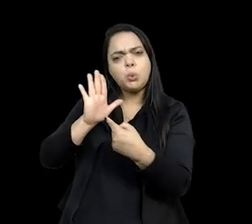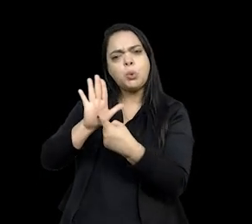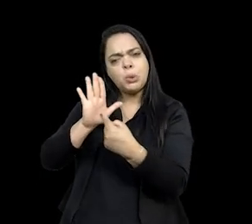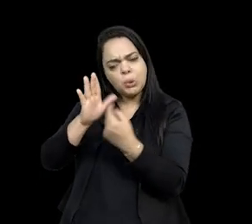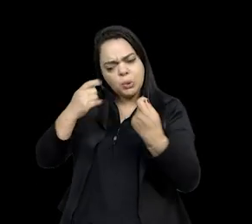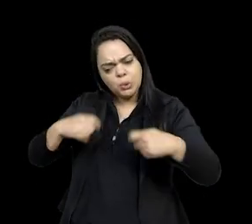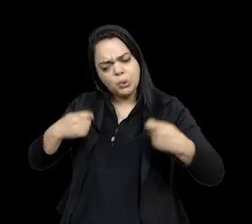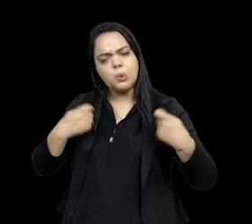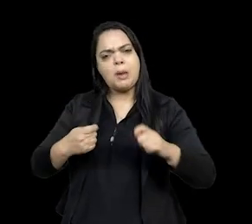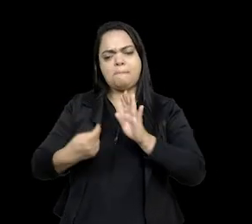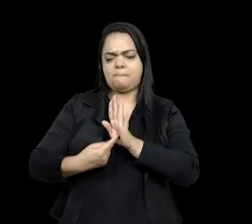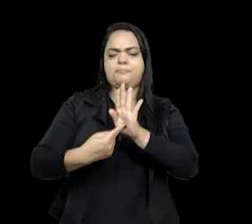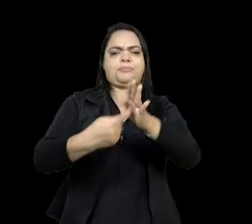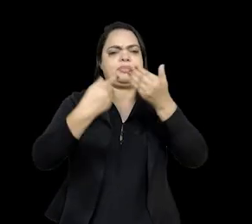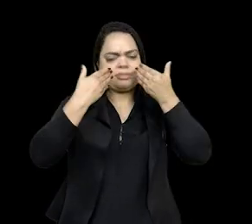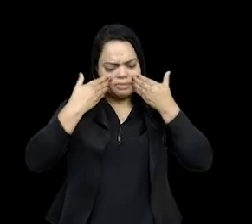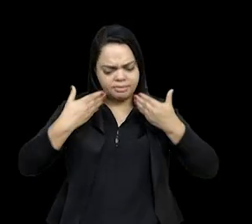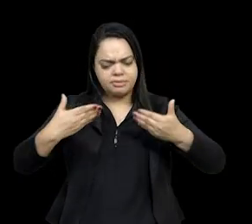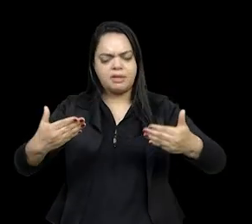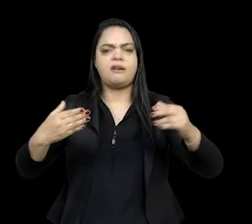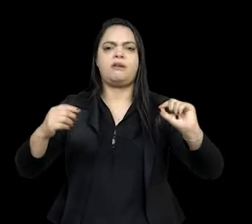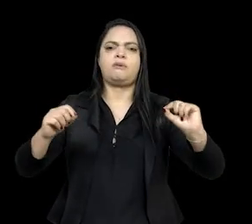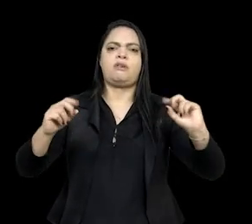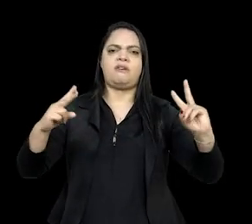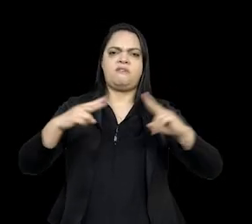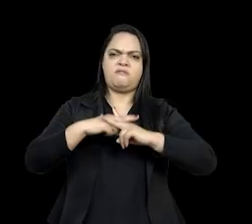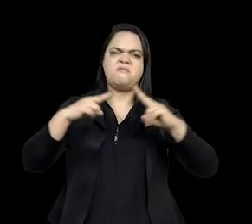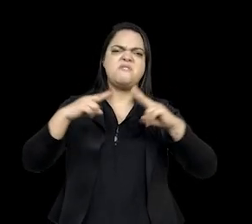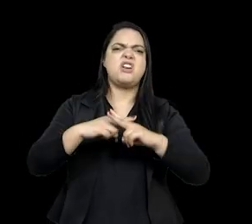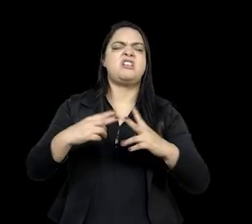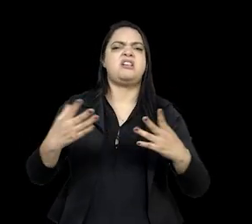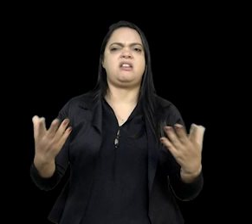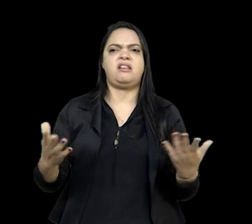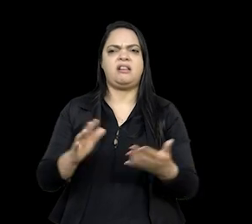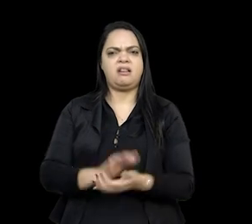de evidenciar essa violência, de não,